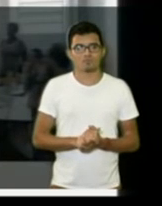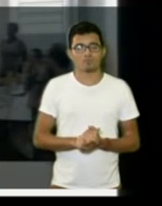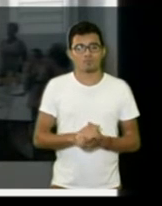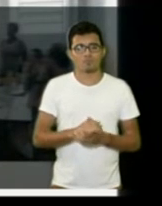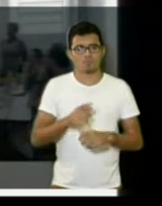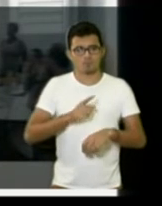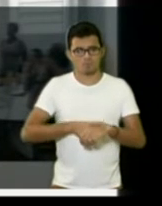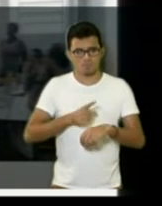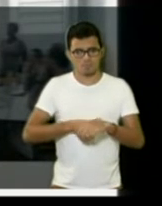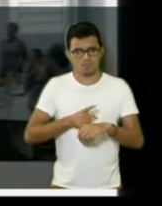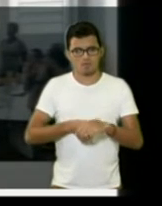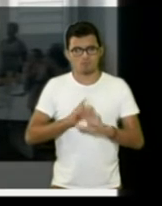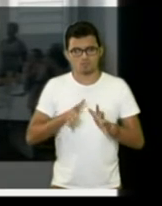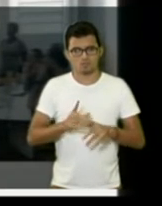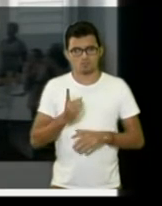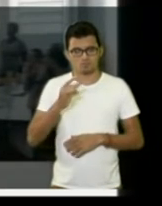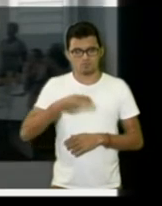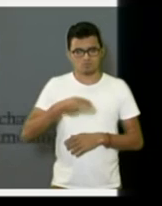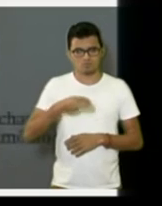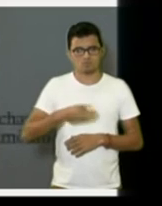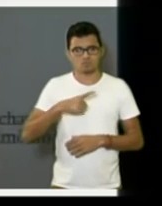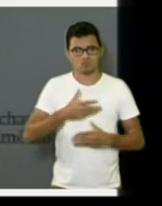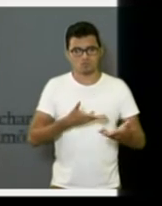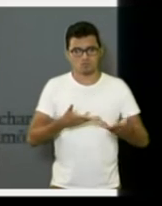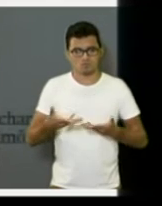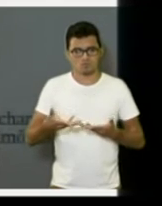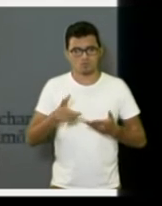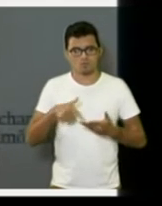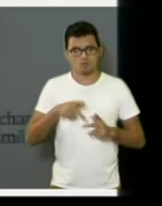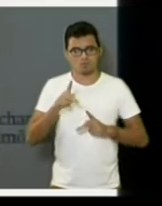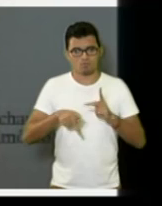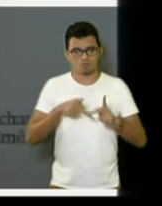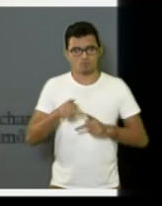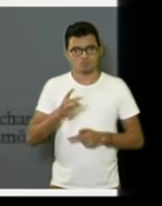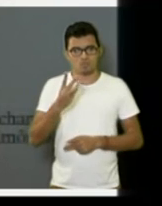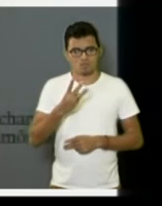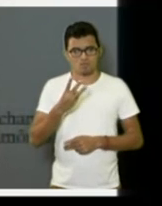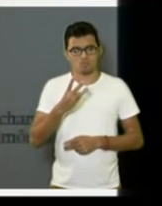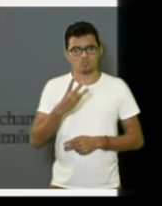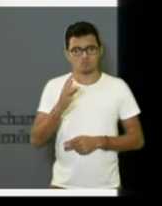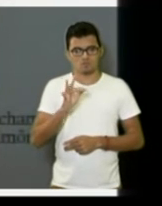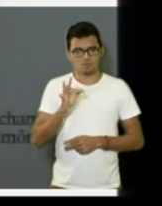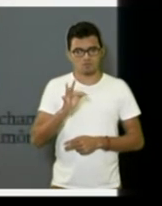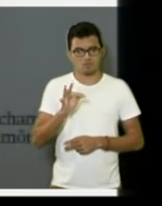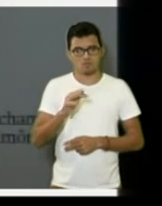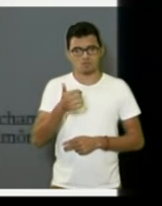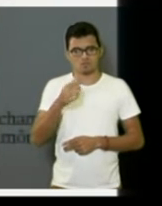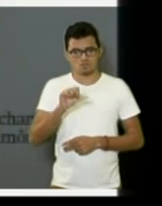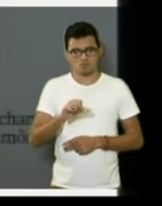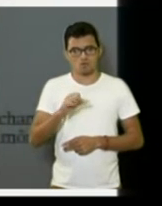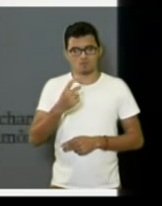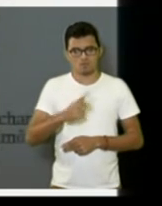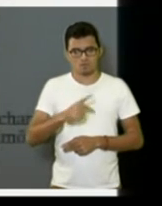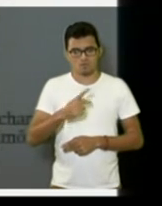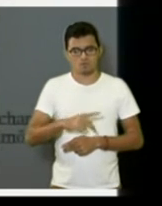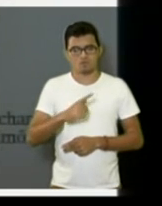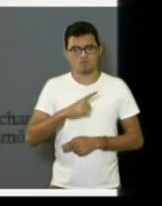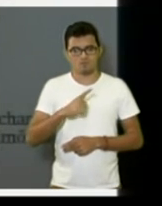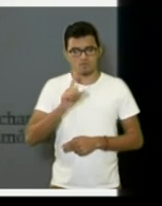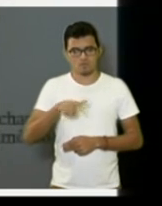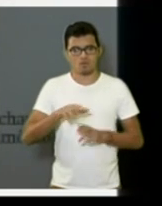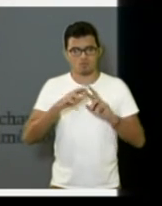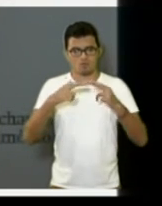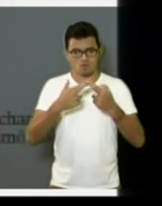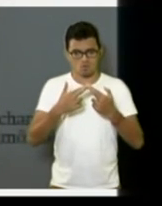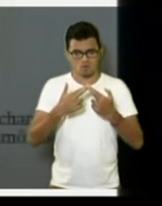um minuto para concluir. Convidar a população também, no dia 13 de fevereiro, às 19h aqui na casa, uma audiência pública